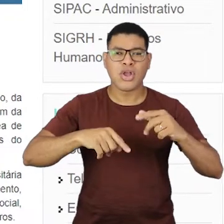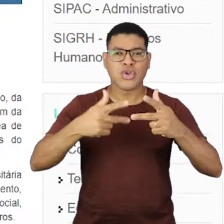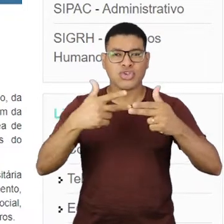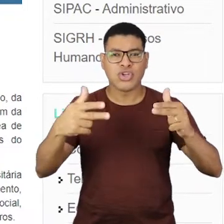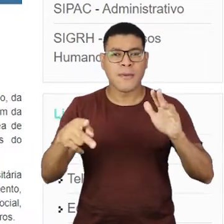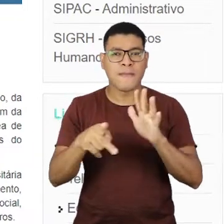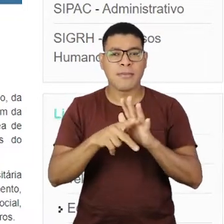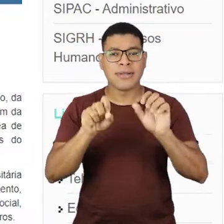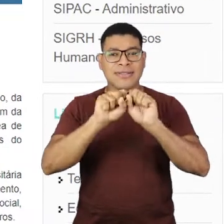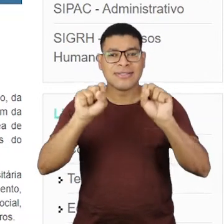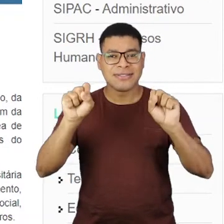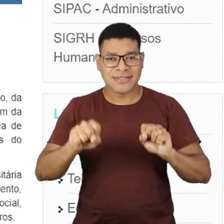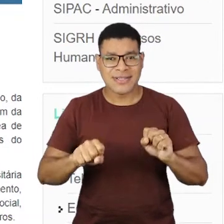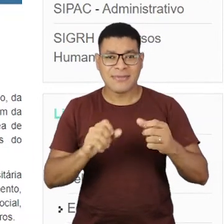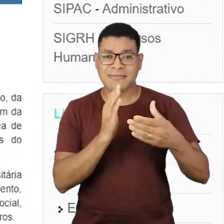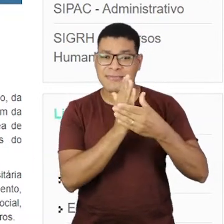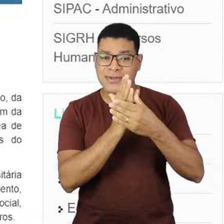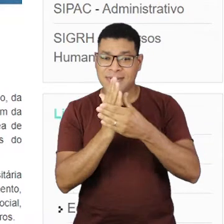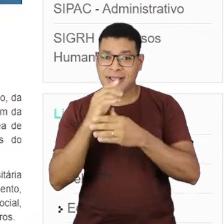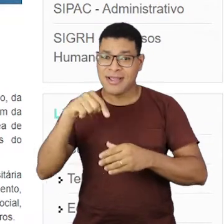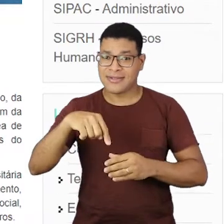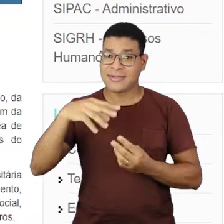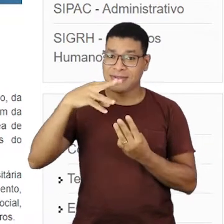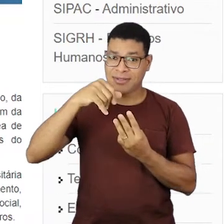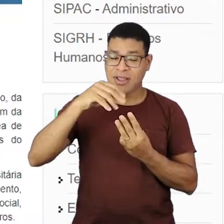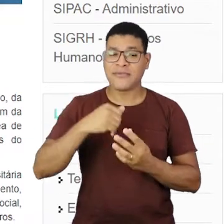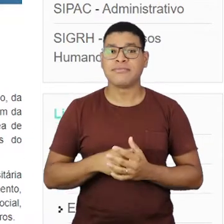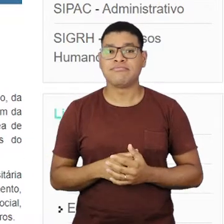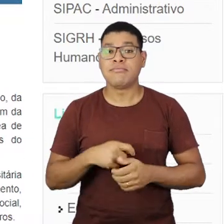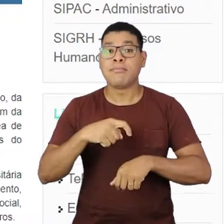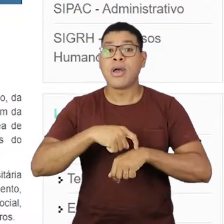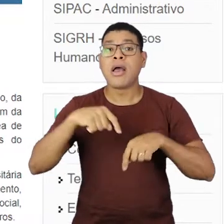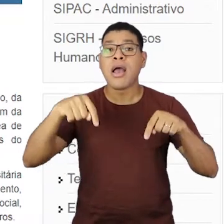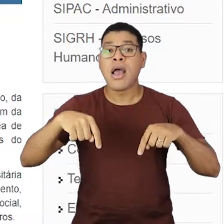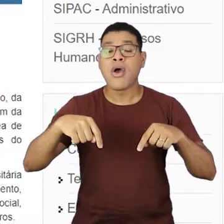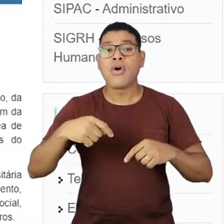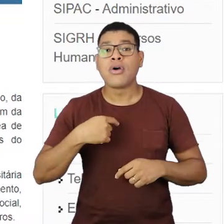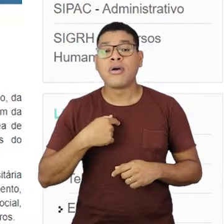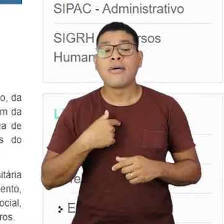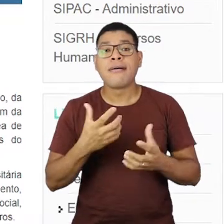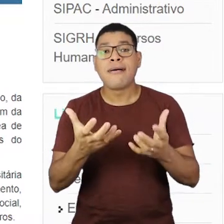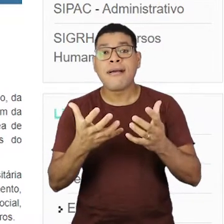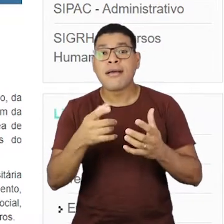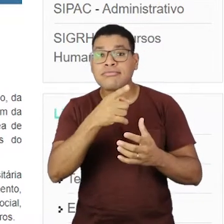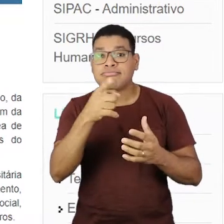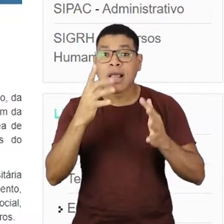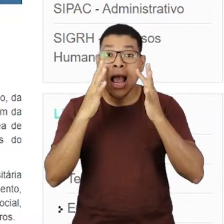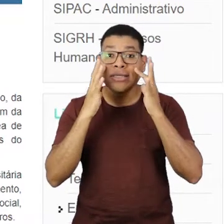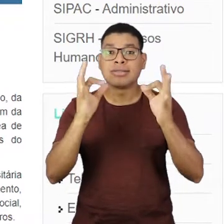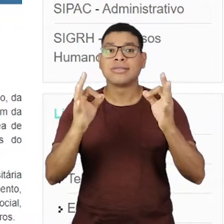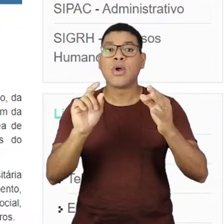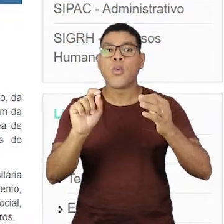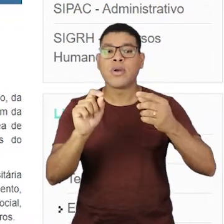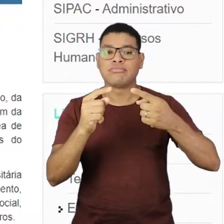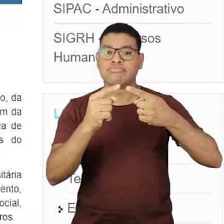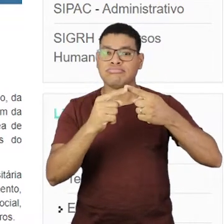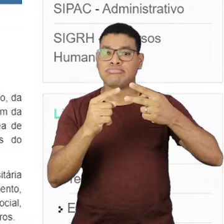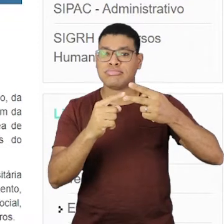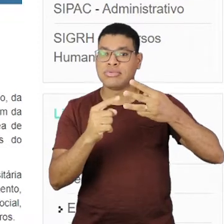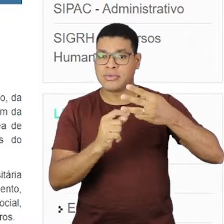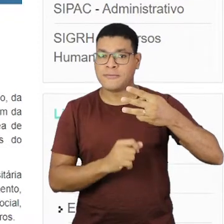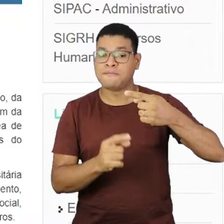ofertados pelo Sistema de Bibliotecas da UFES. Para esse momento, eu gostaria de chamar a atenção para três